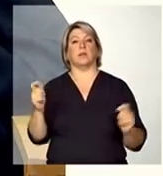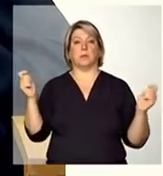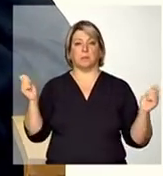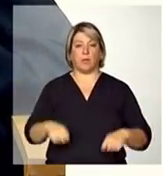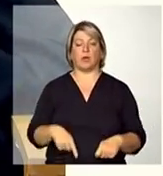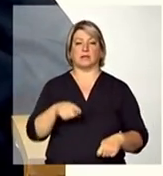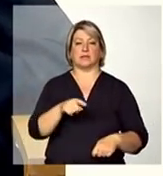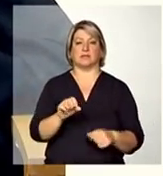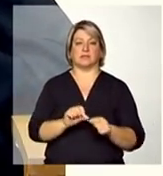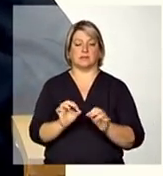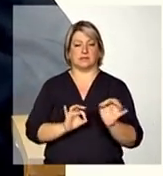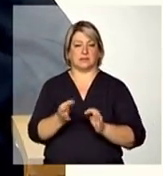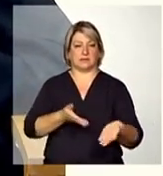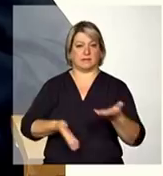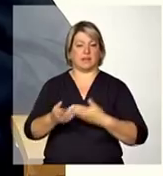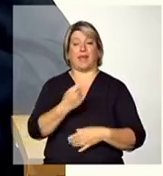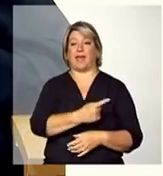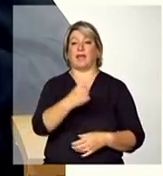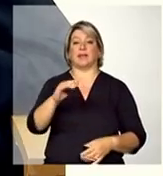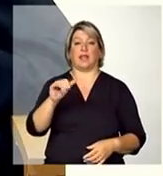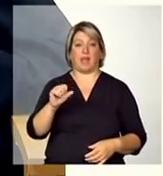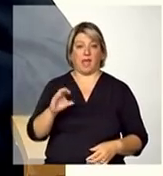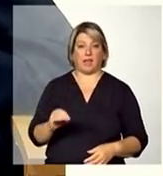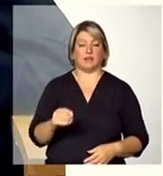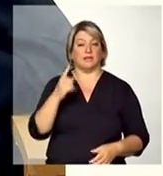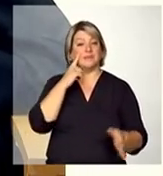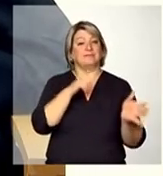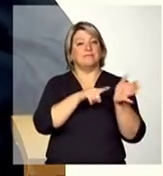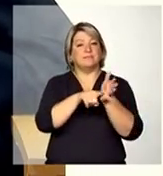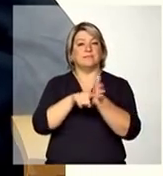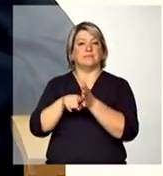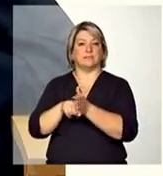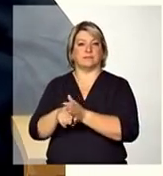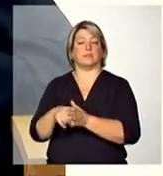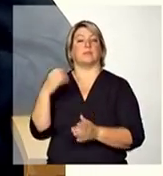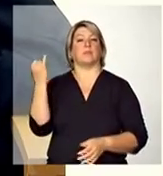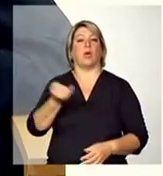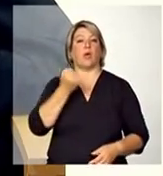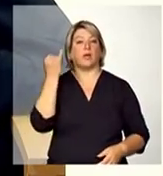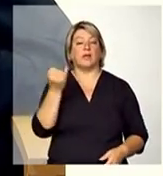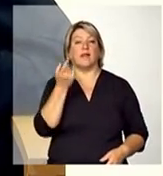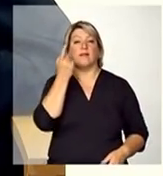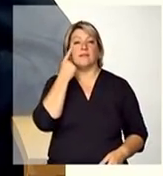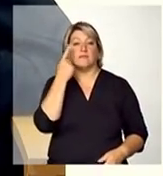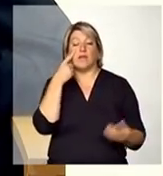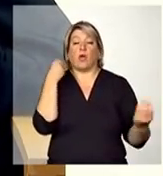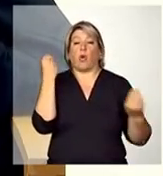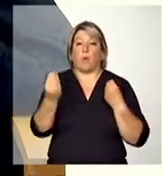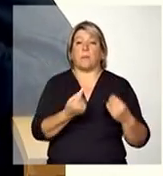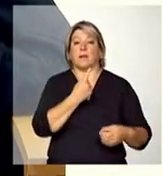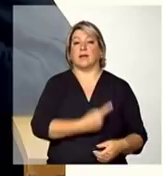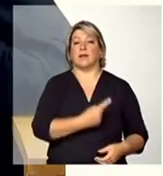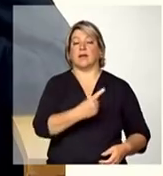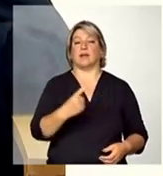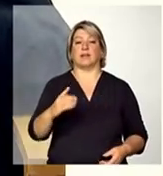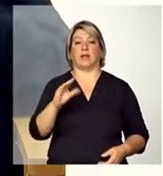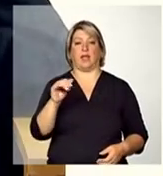serviço então também cada caso será um caso por isso a importância do diagnóstico por isso a importância também da